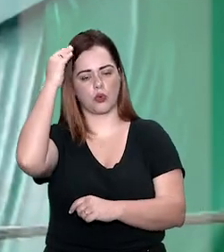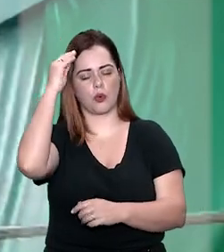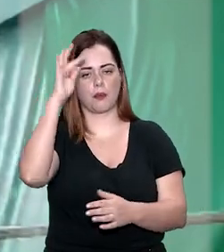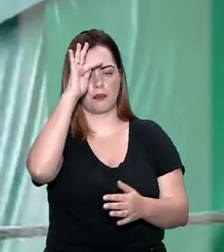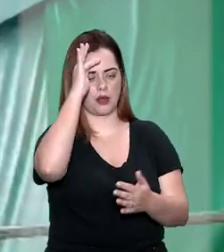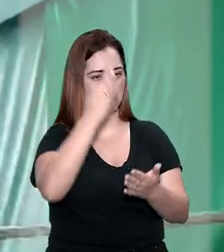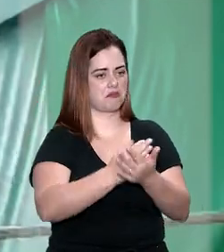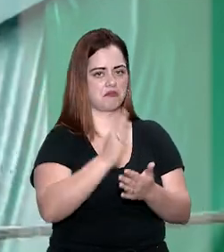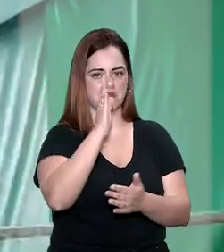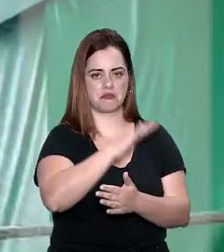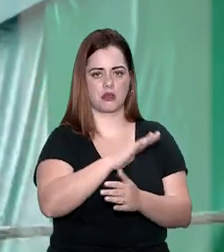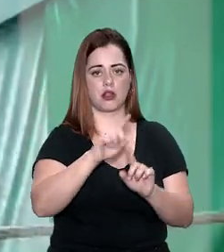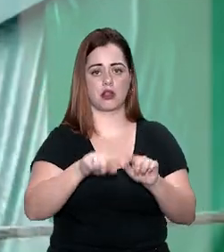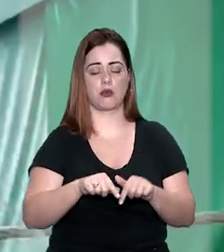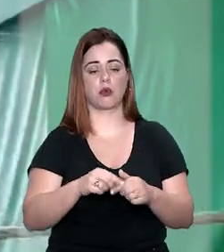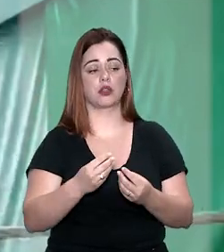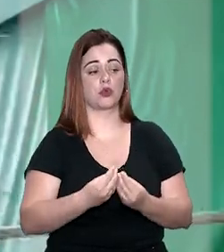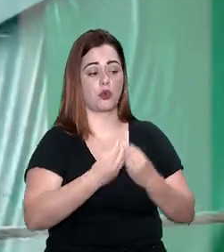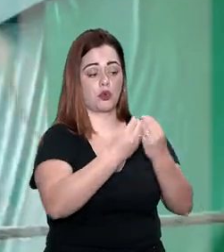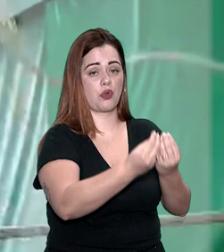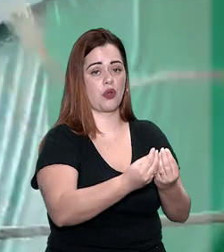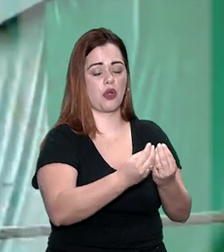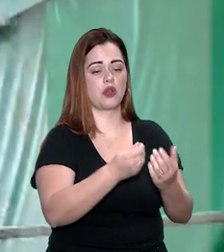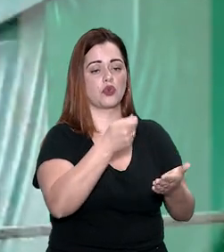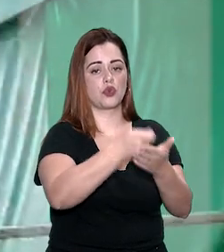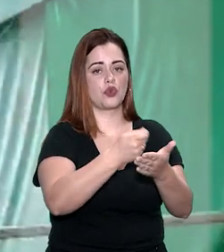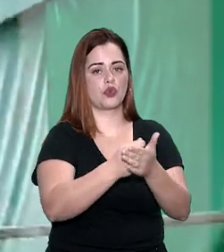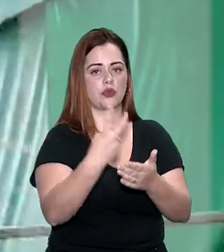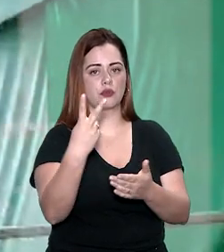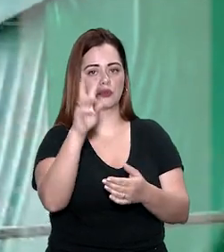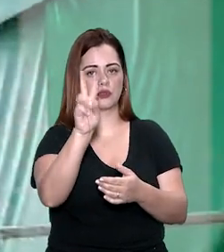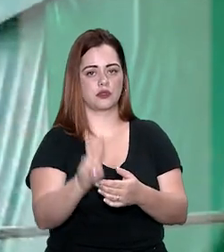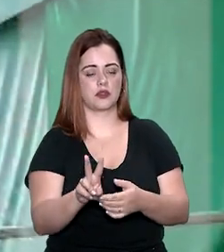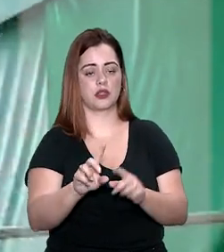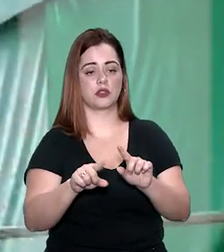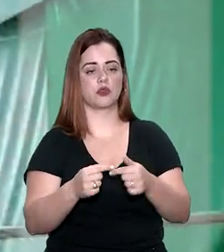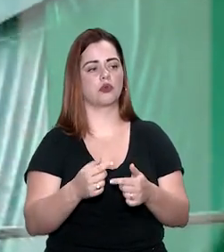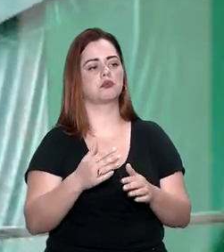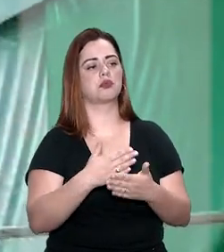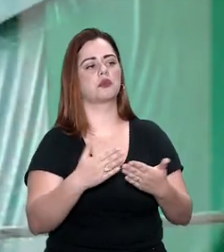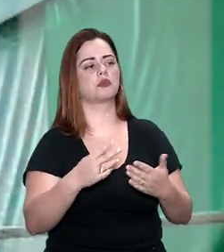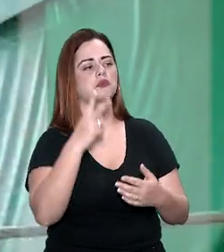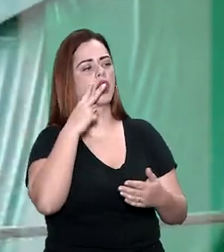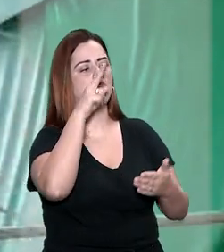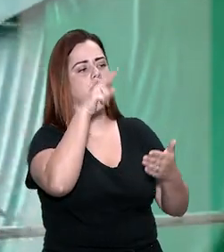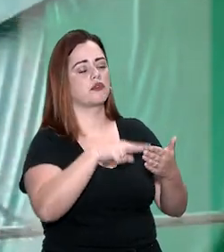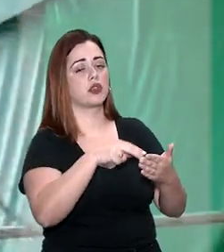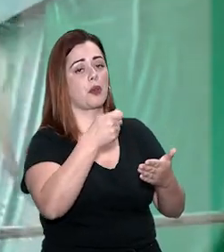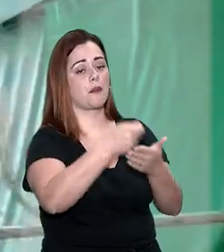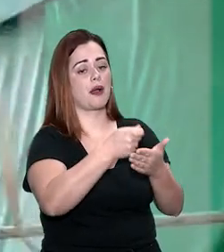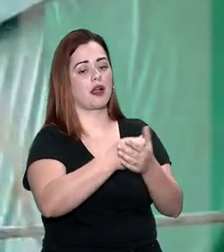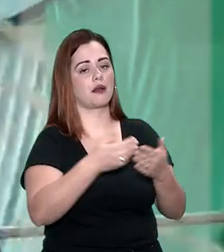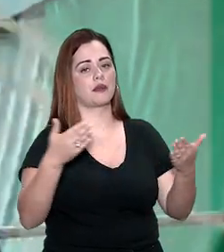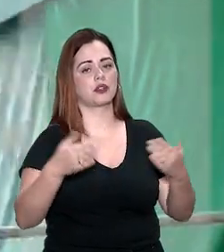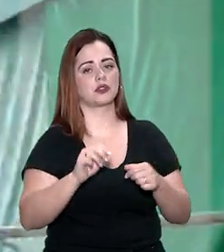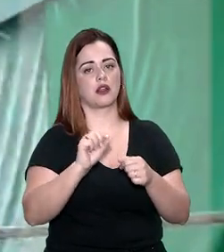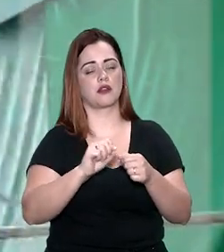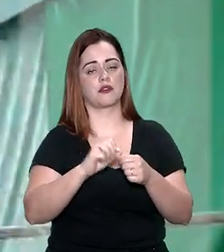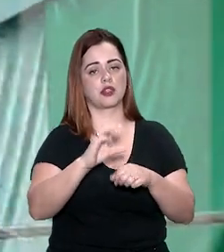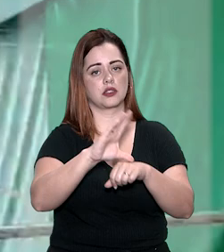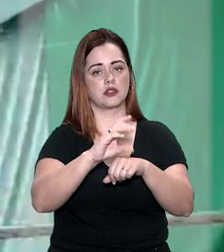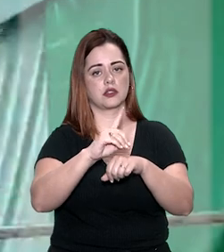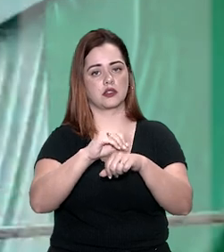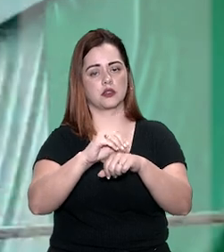-fé, quando o fornecedor cobra duas vezes, ou quando ele não verifica que o pagamento já foi efetuado pelo